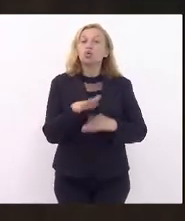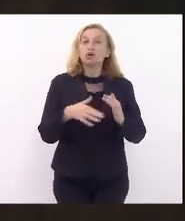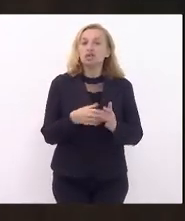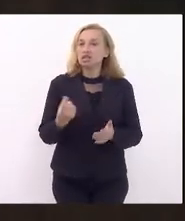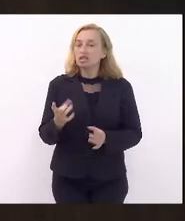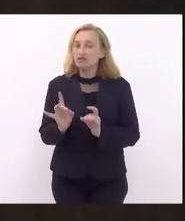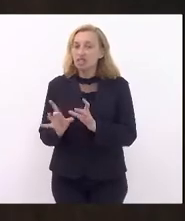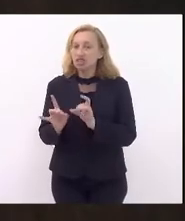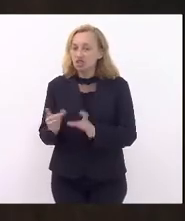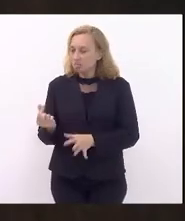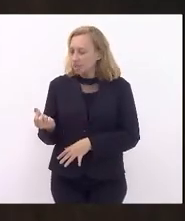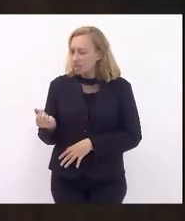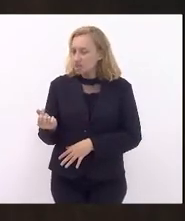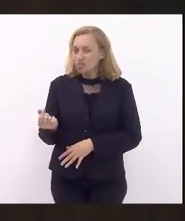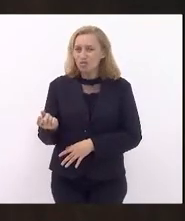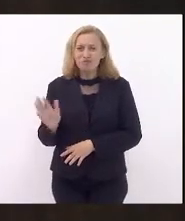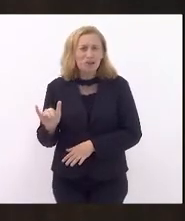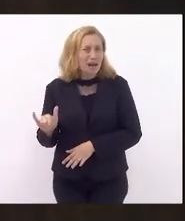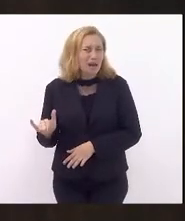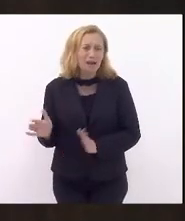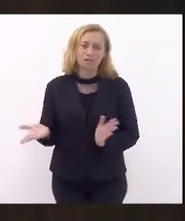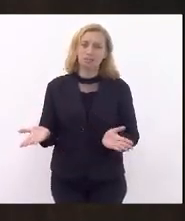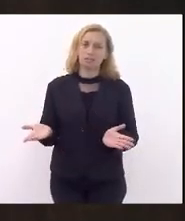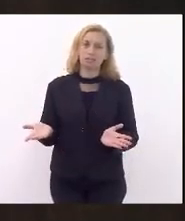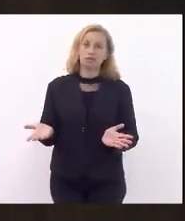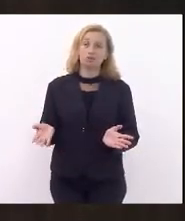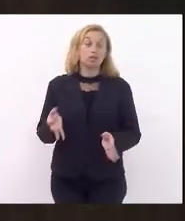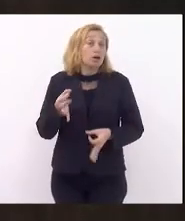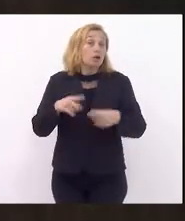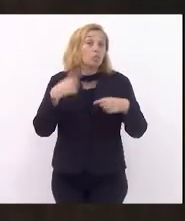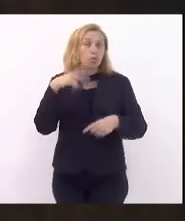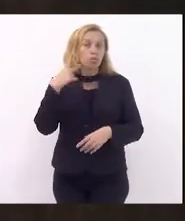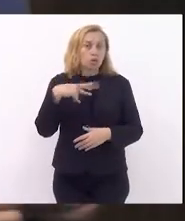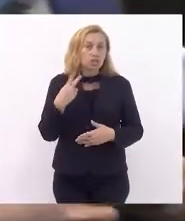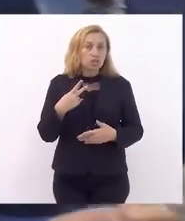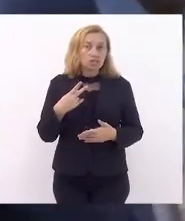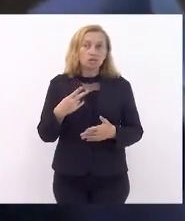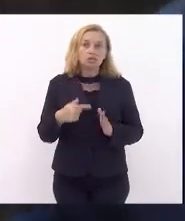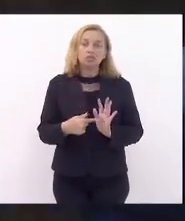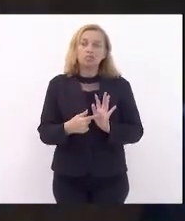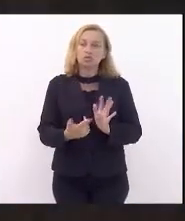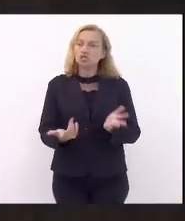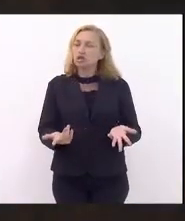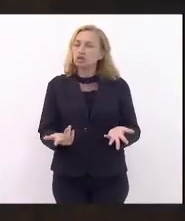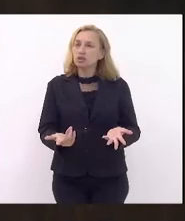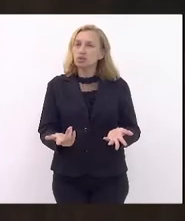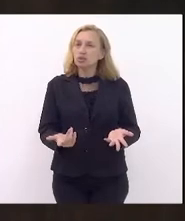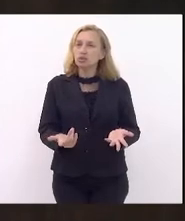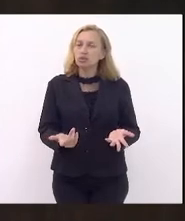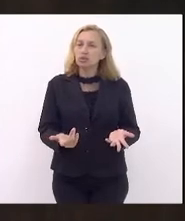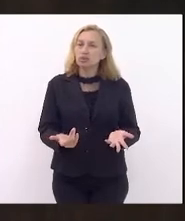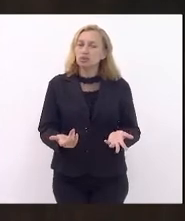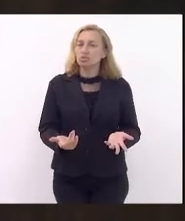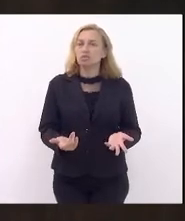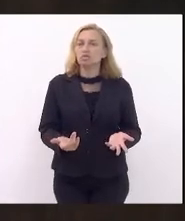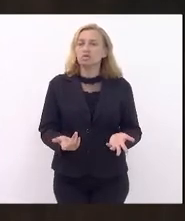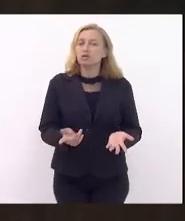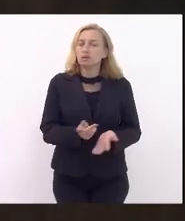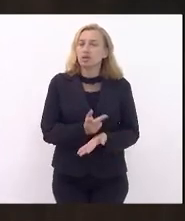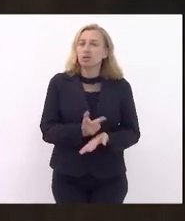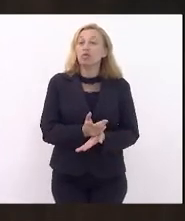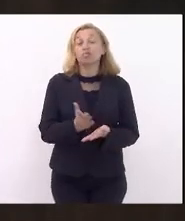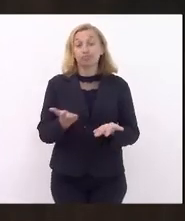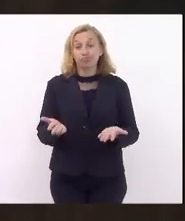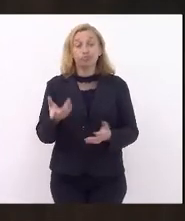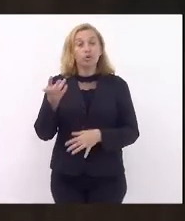Então, esta política, salvo o melhor juízo, vem contando até o presente momento com o endosso deste senhor. Então, além da questão